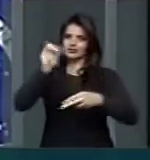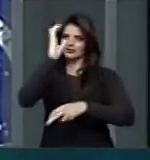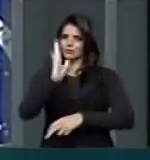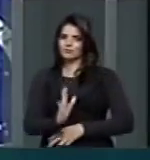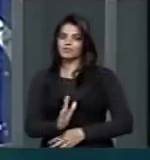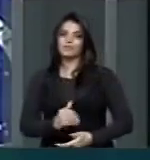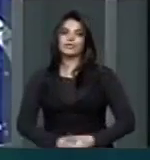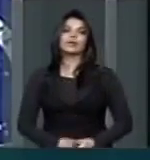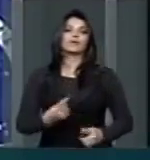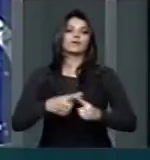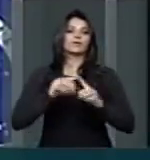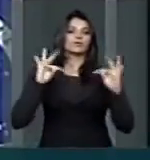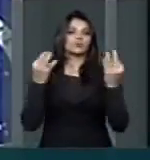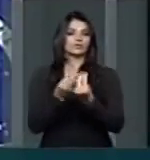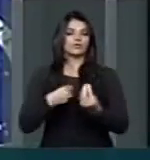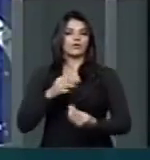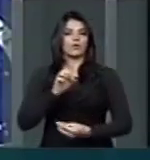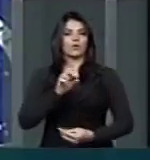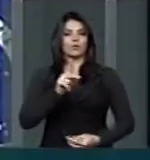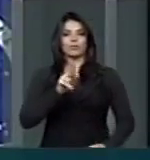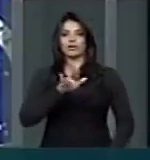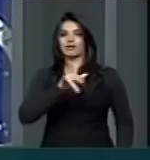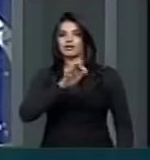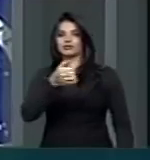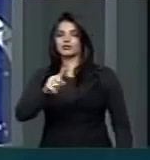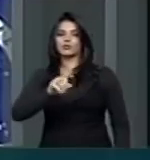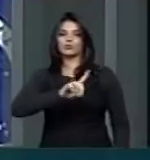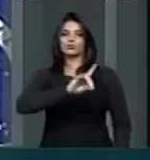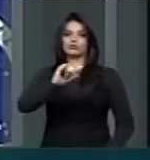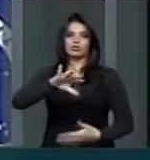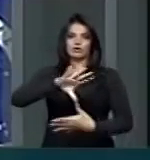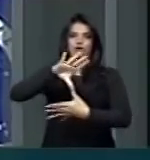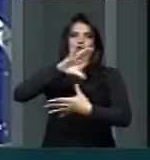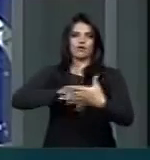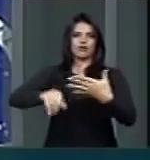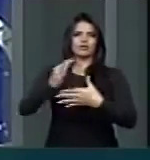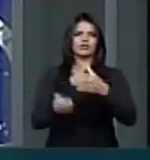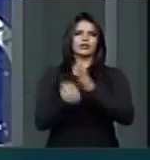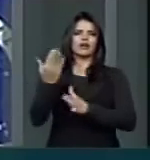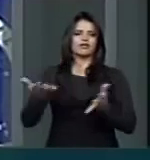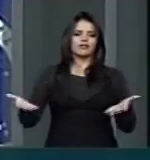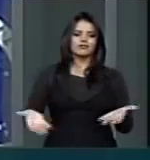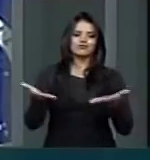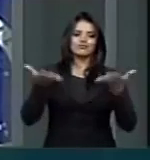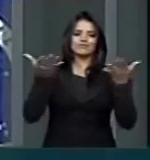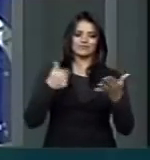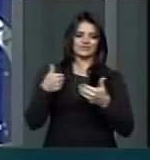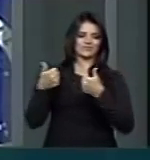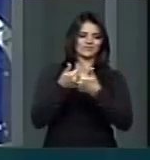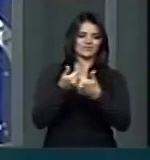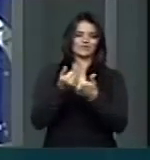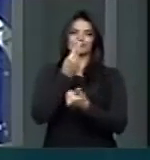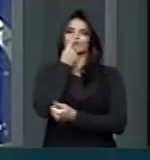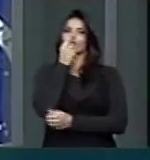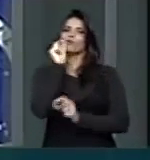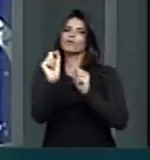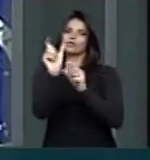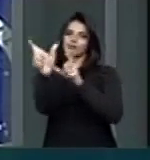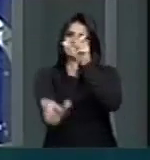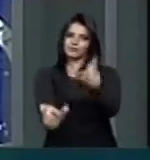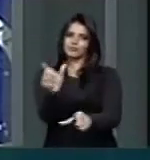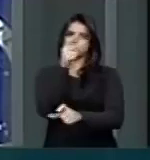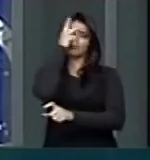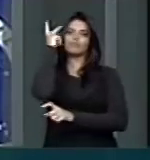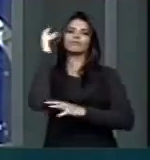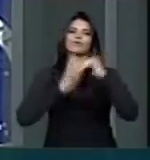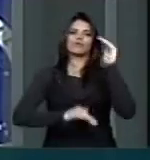Em face do vulto das operações, o Dia Continental do Seguro foi criado para estimular a aproximação entre os profissionais dos